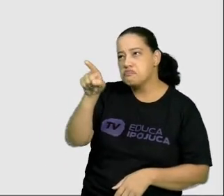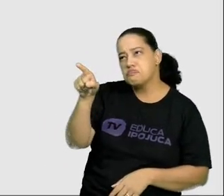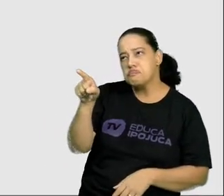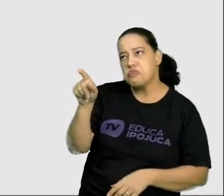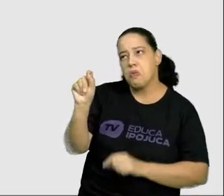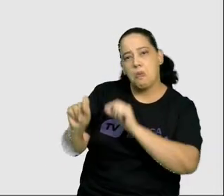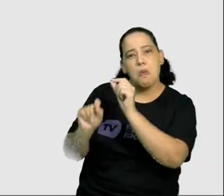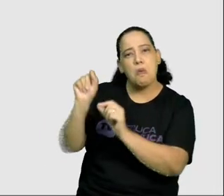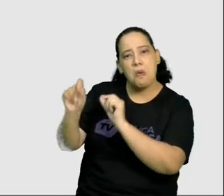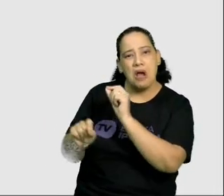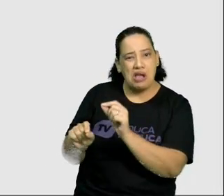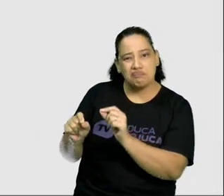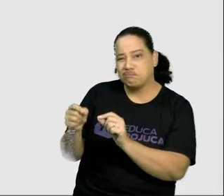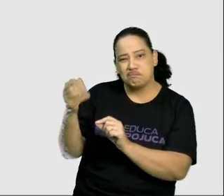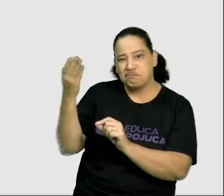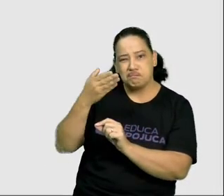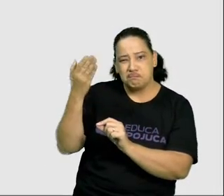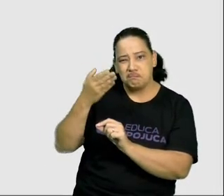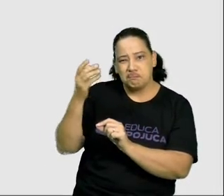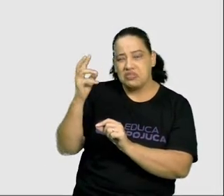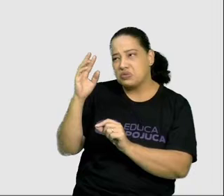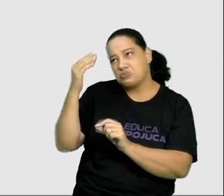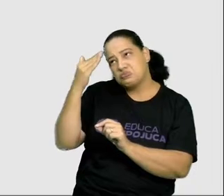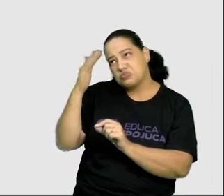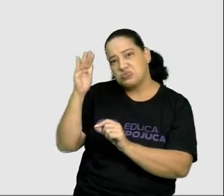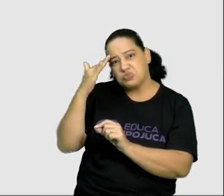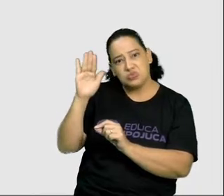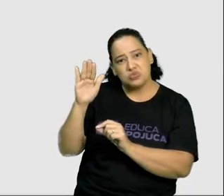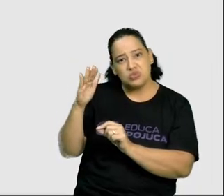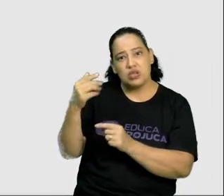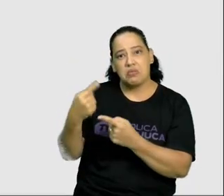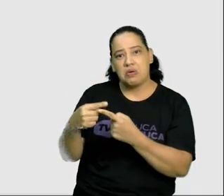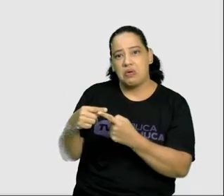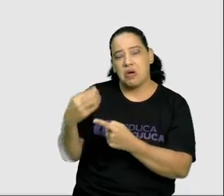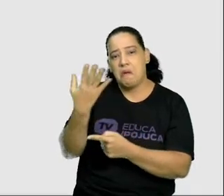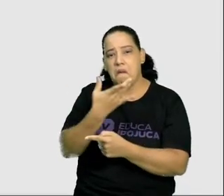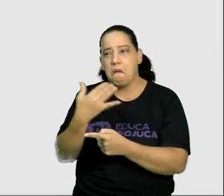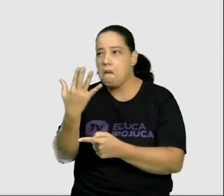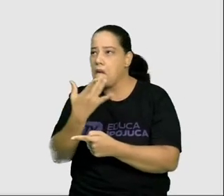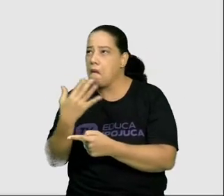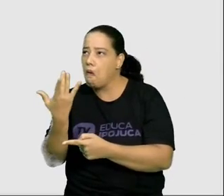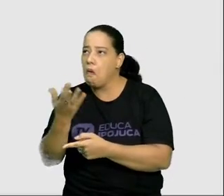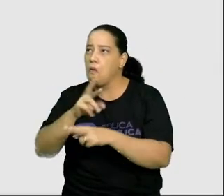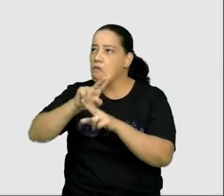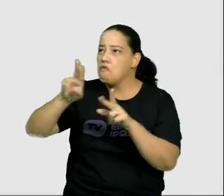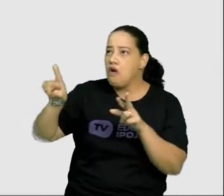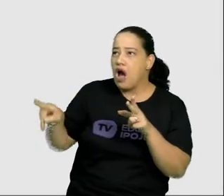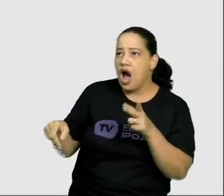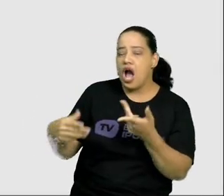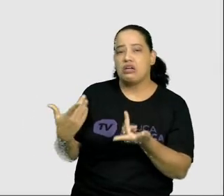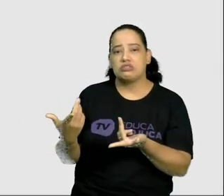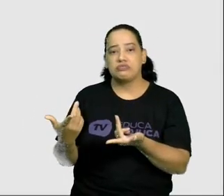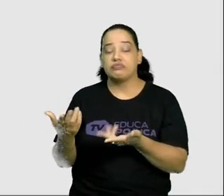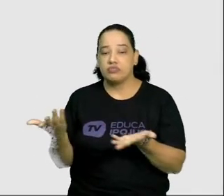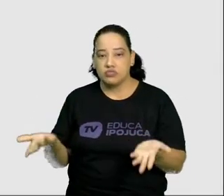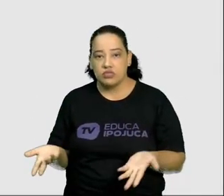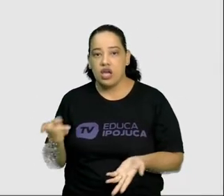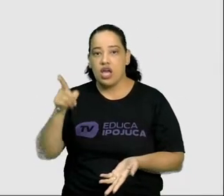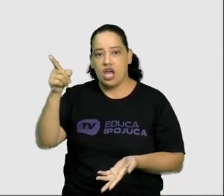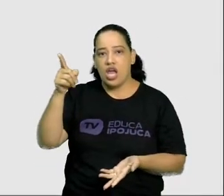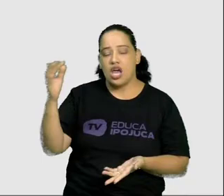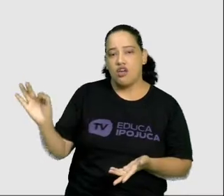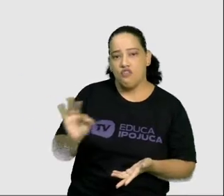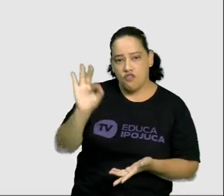figura? Não, né, crianças? Temos aqui várias cores misturadas, risco. Então, as formas